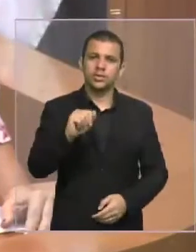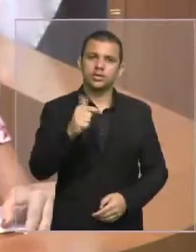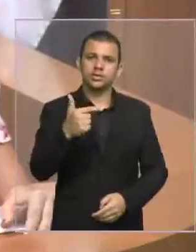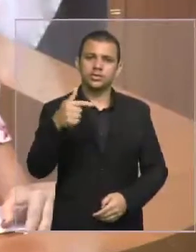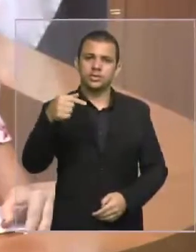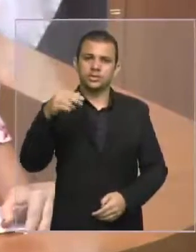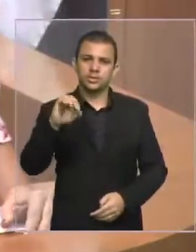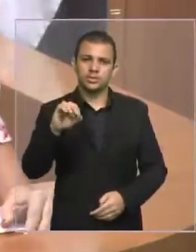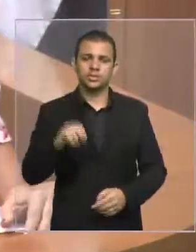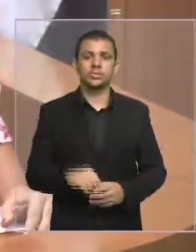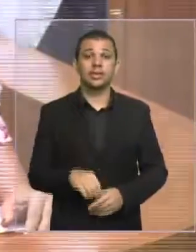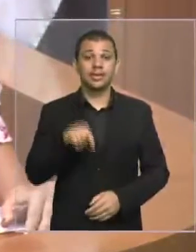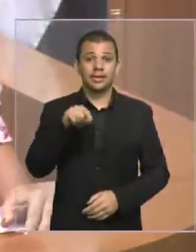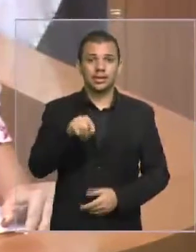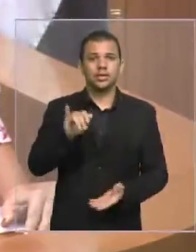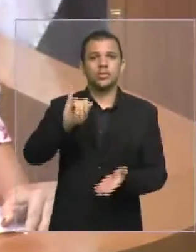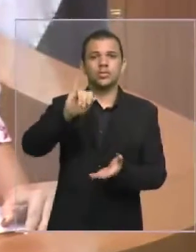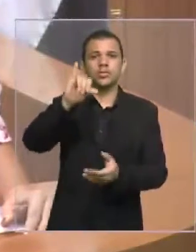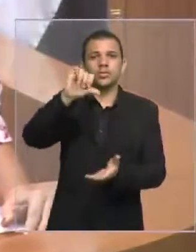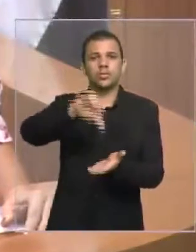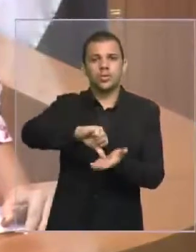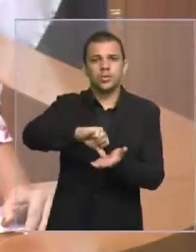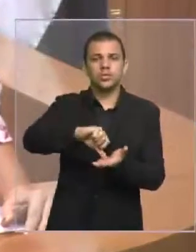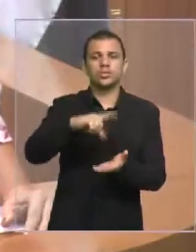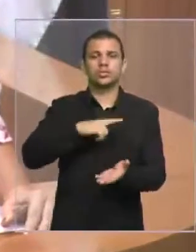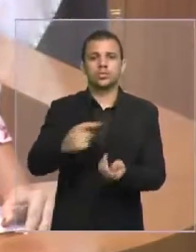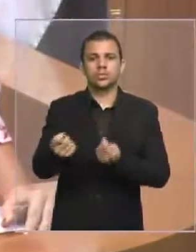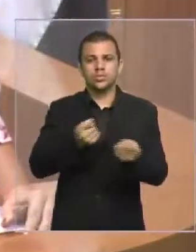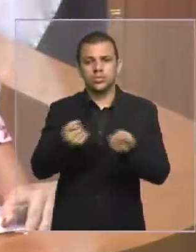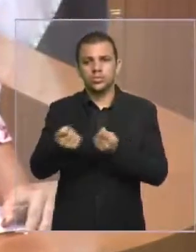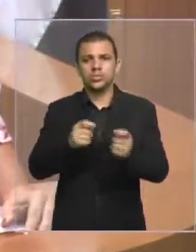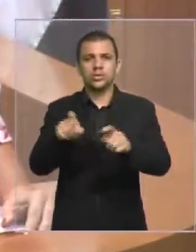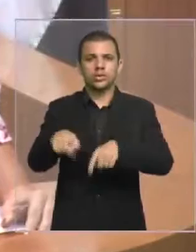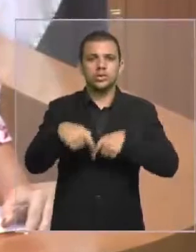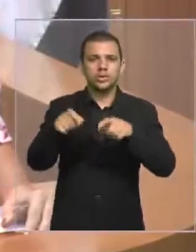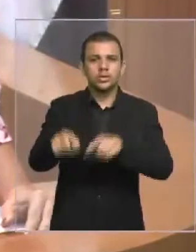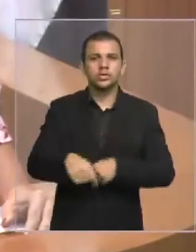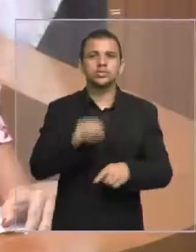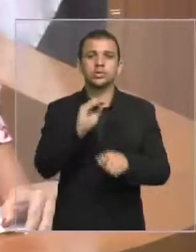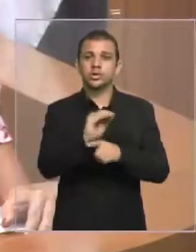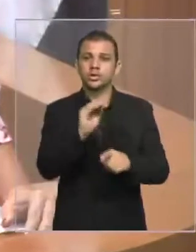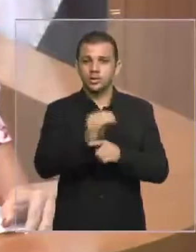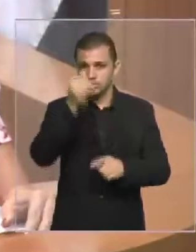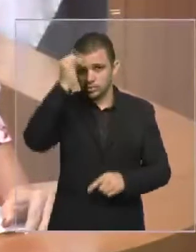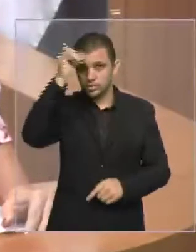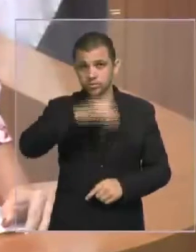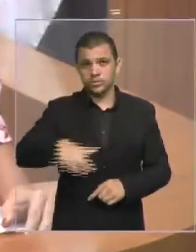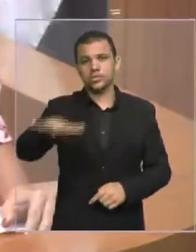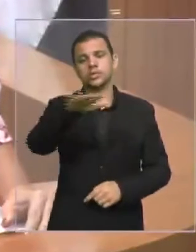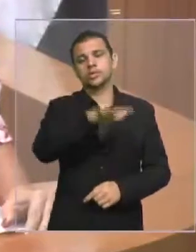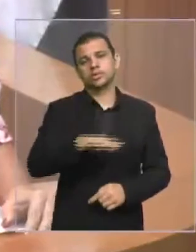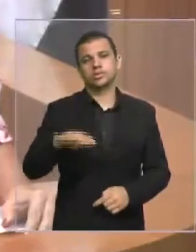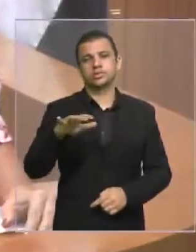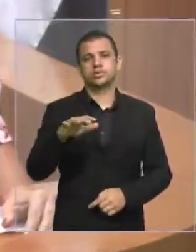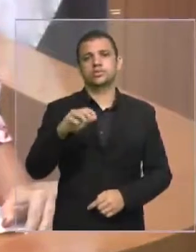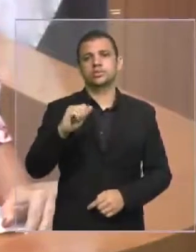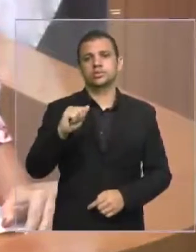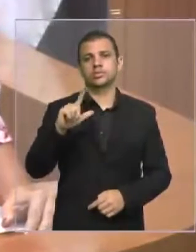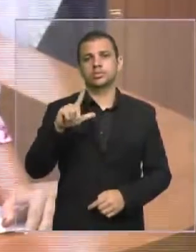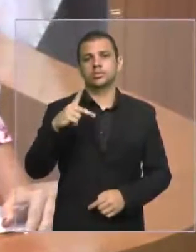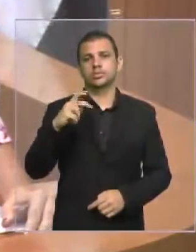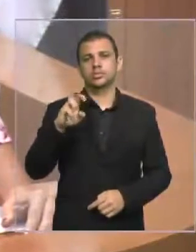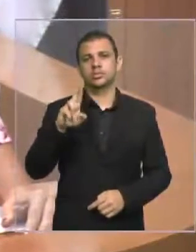pecuária da região, formando a regional do Alpercatas, a qual